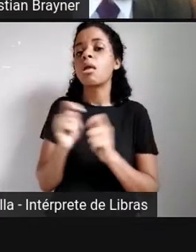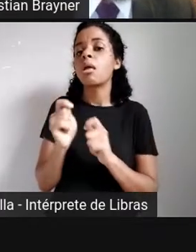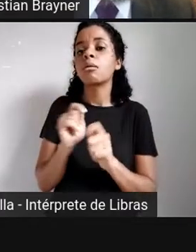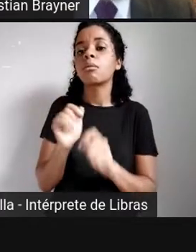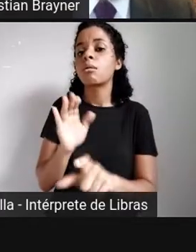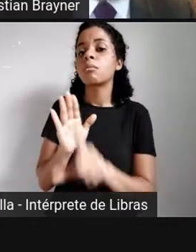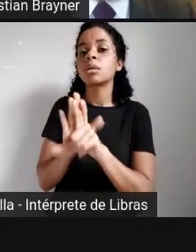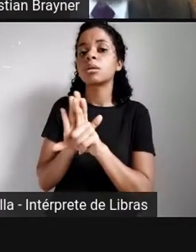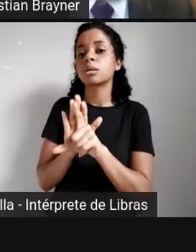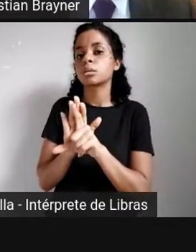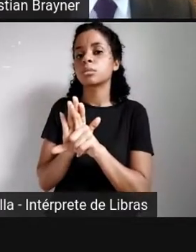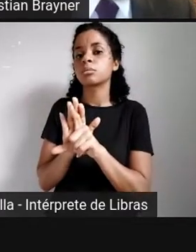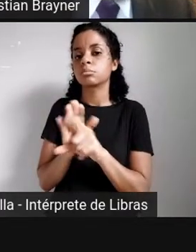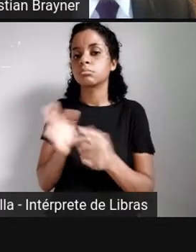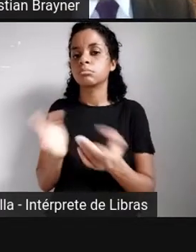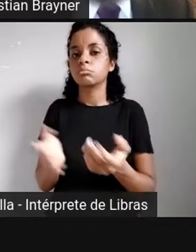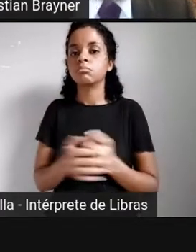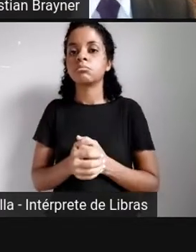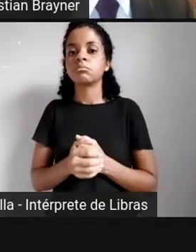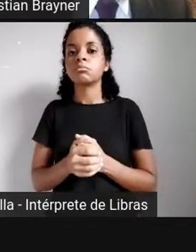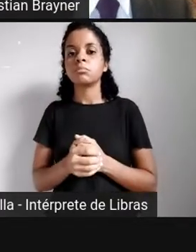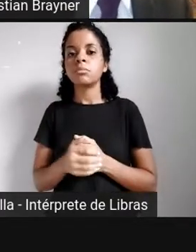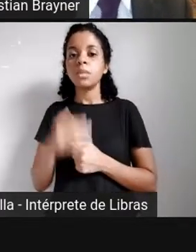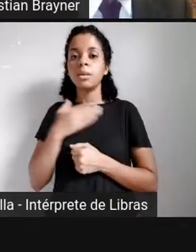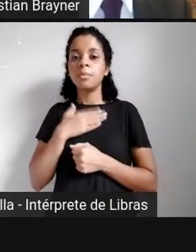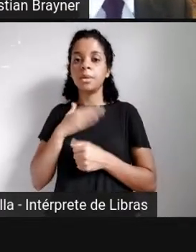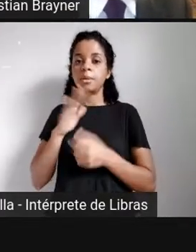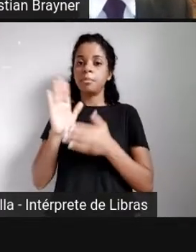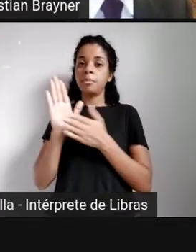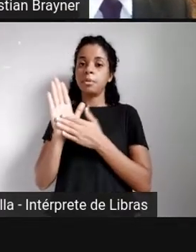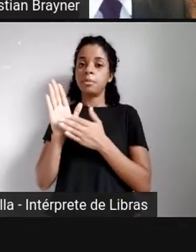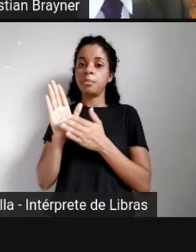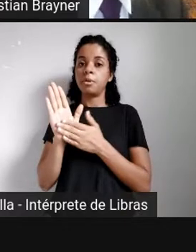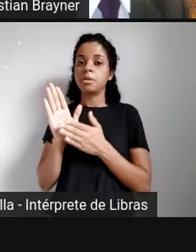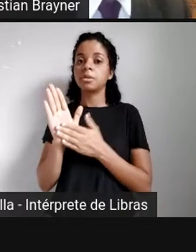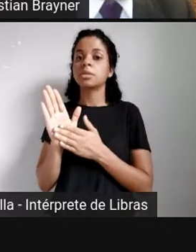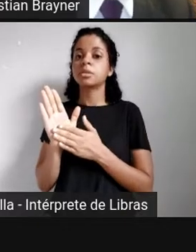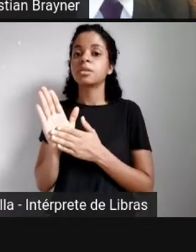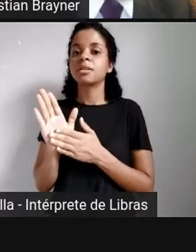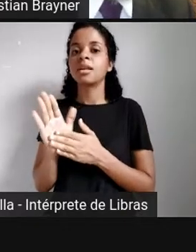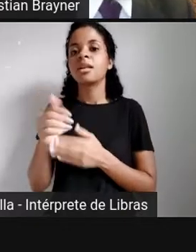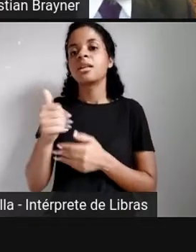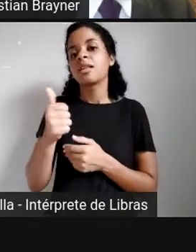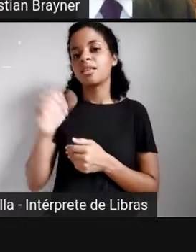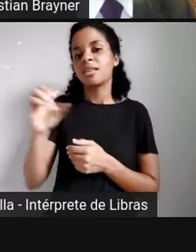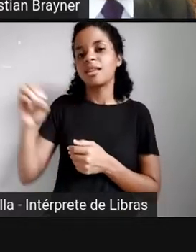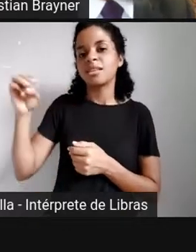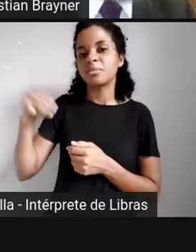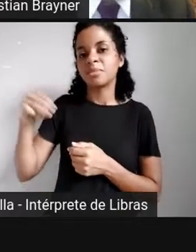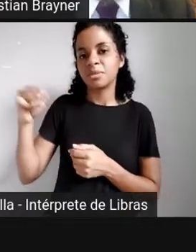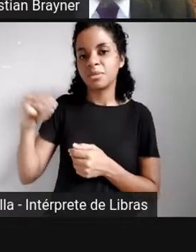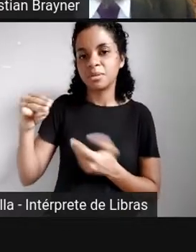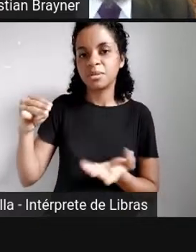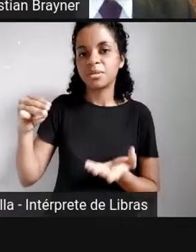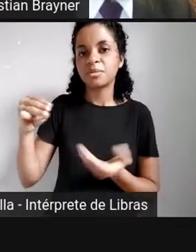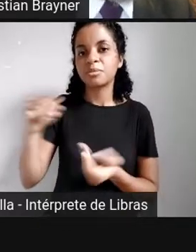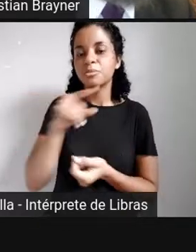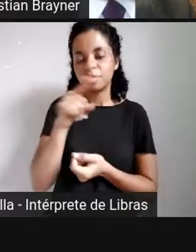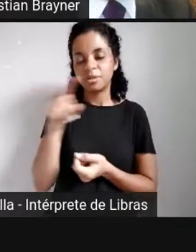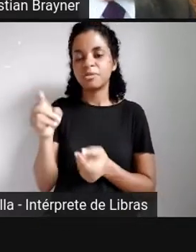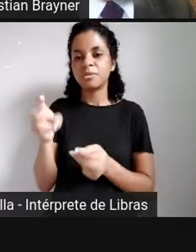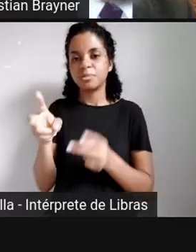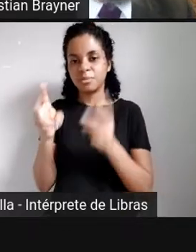normatiza a ferramenta. Então, a minha proposta, são dez minutos, evidentemente, lá nos anais, os senhores poderão se